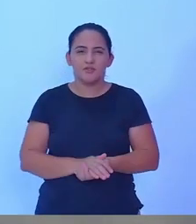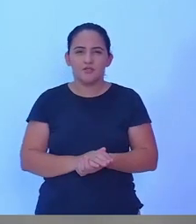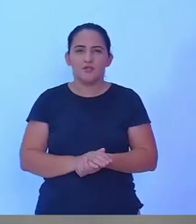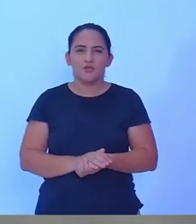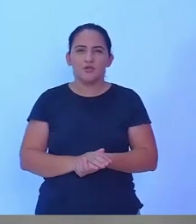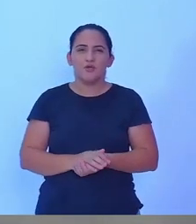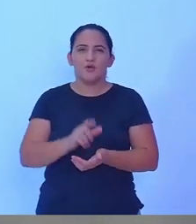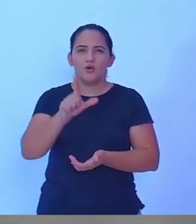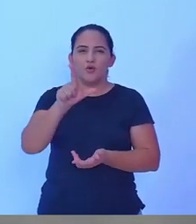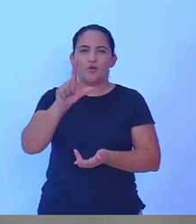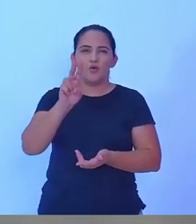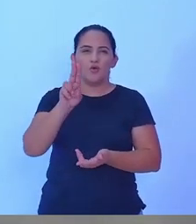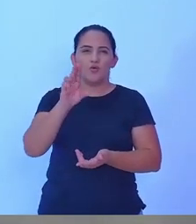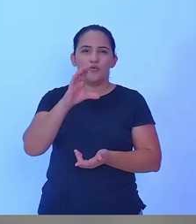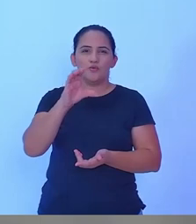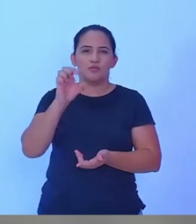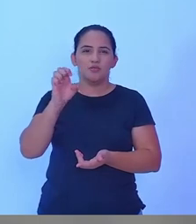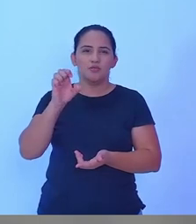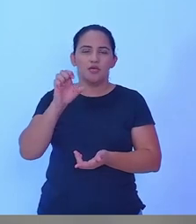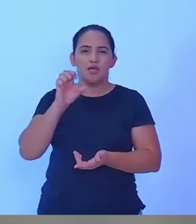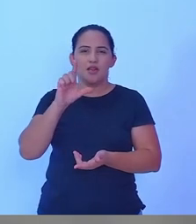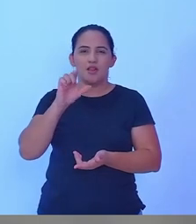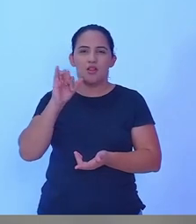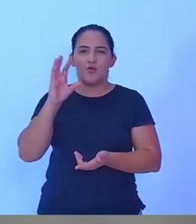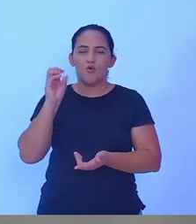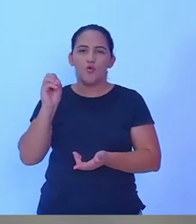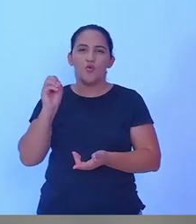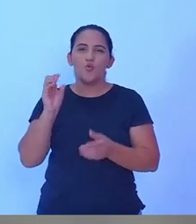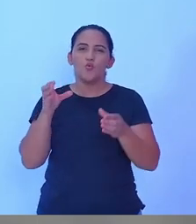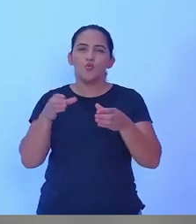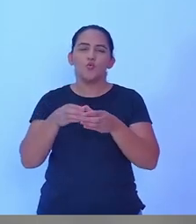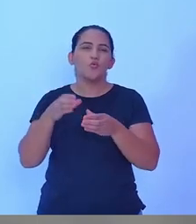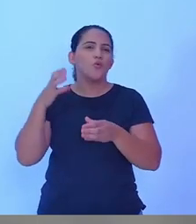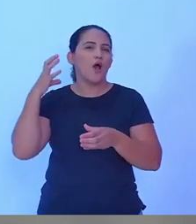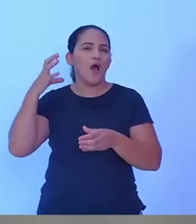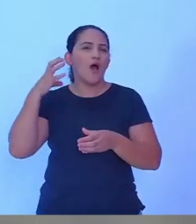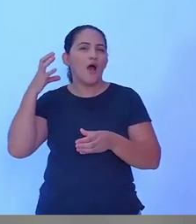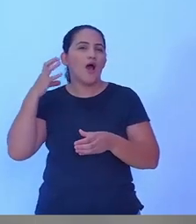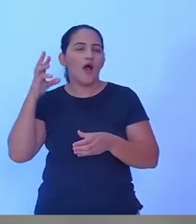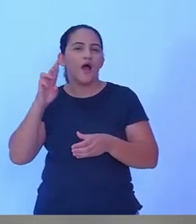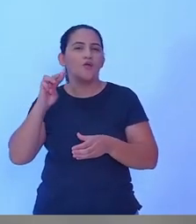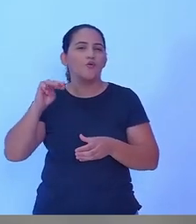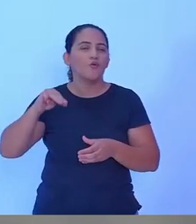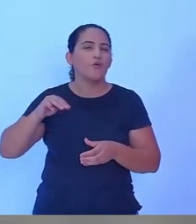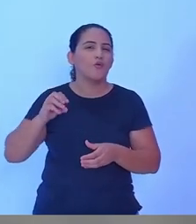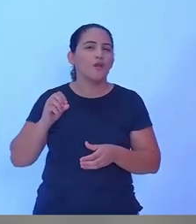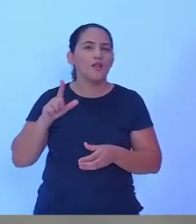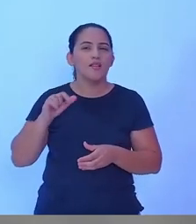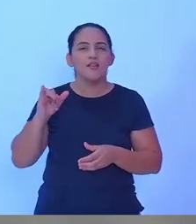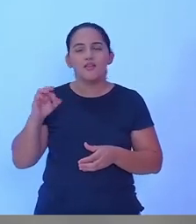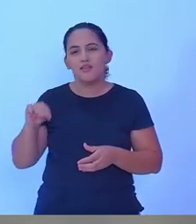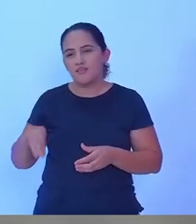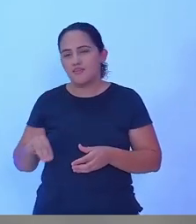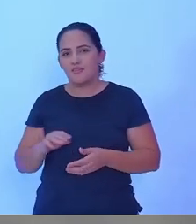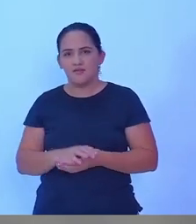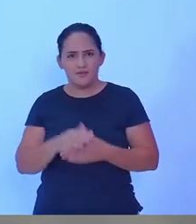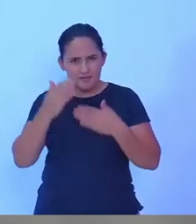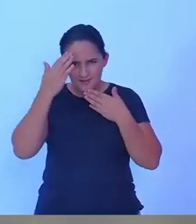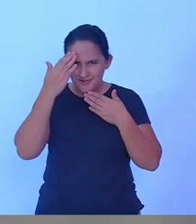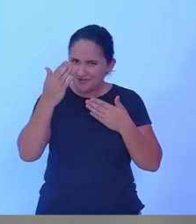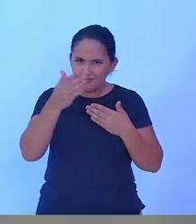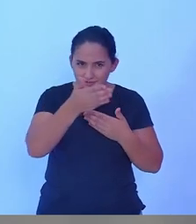equipe da Rádio Rolim que fez viabilizar esse projeto e agradecer a você principalmente que nos